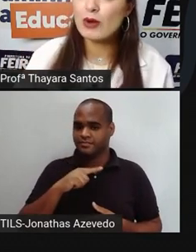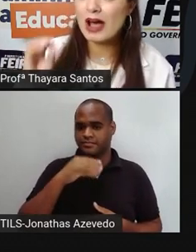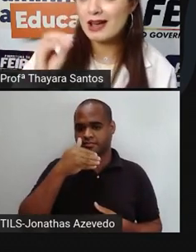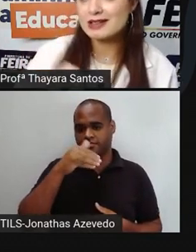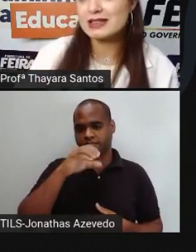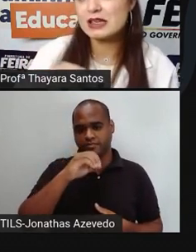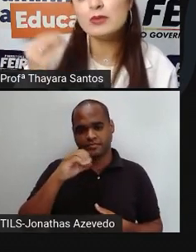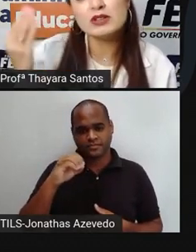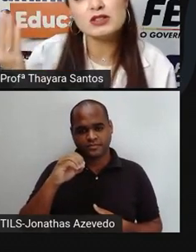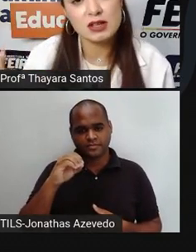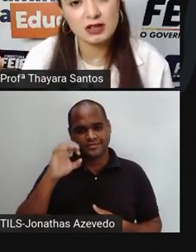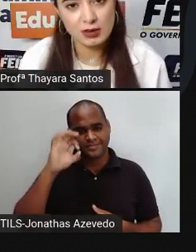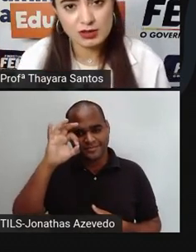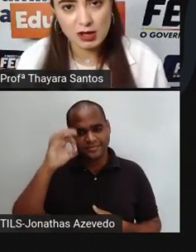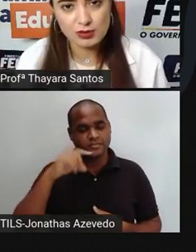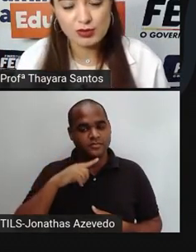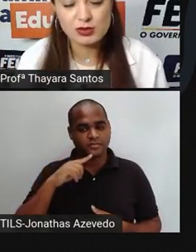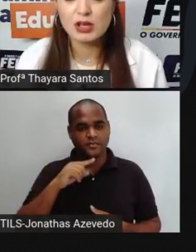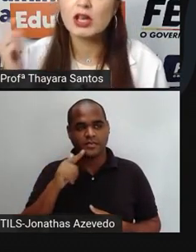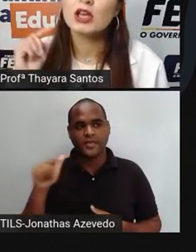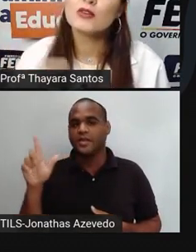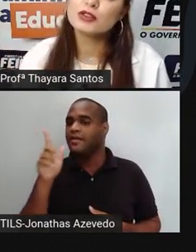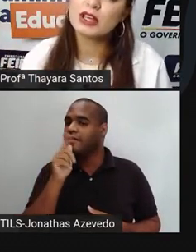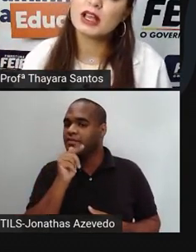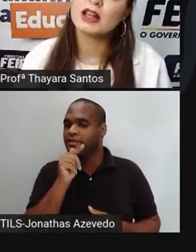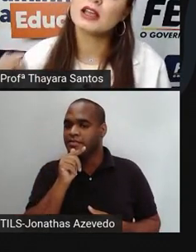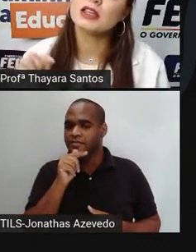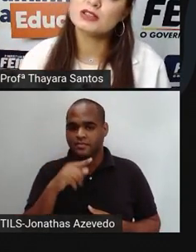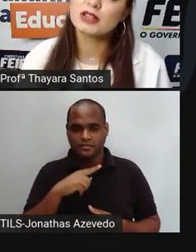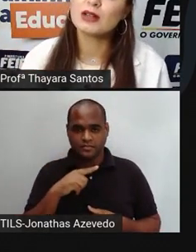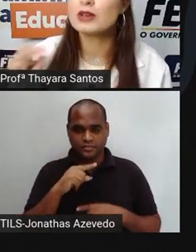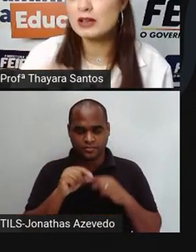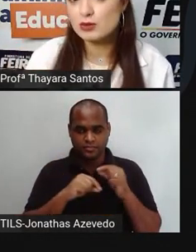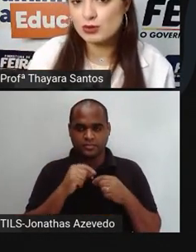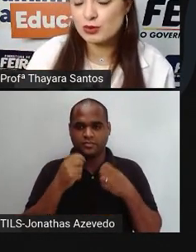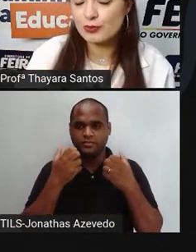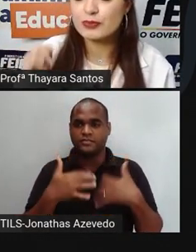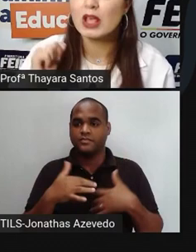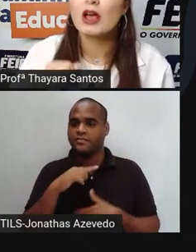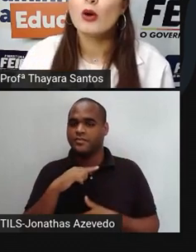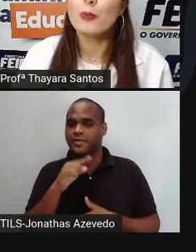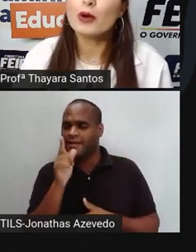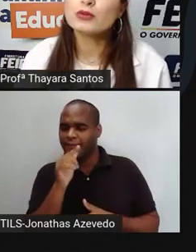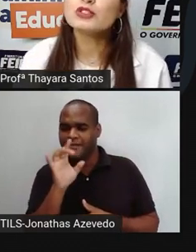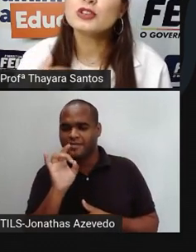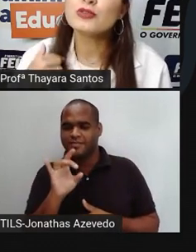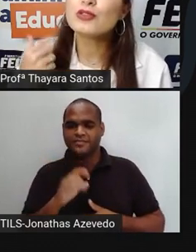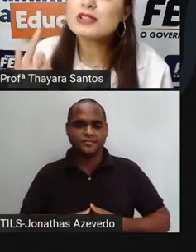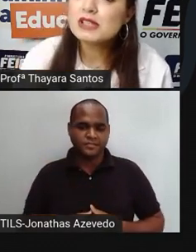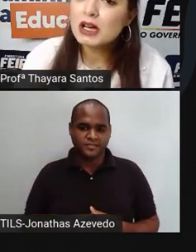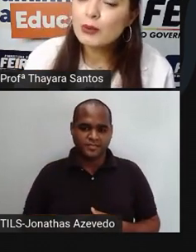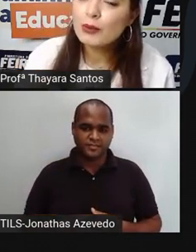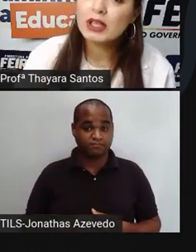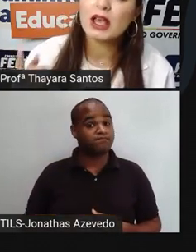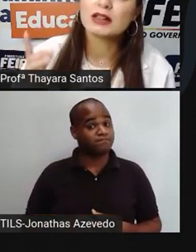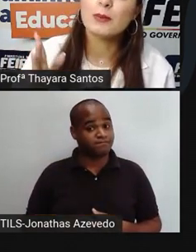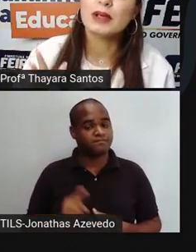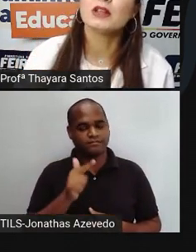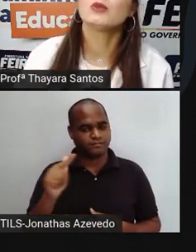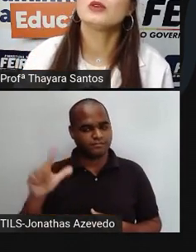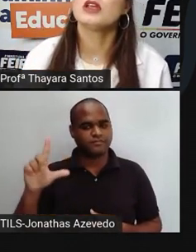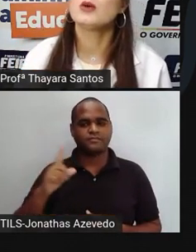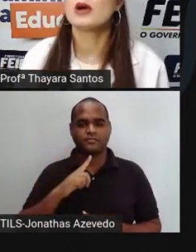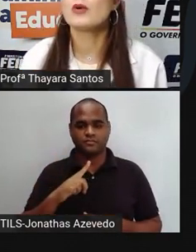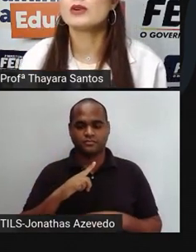a água acima de 100 graus Celsius, eu vou ter ela em estado gasoso. O ponto de fusão, que é a